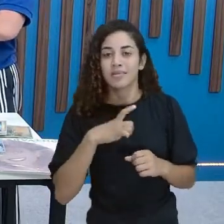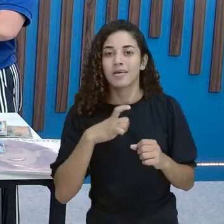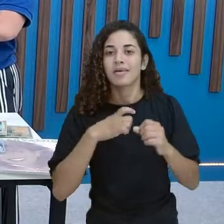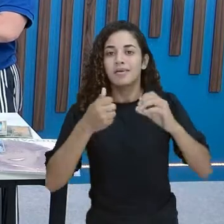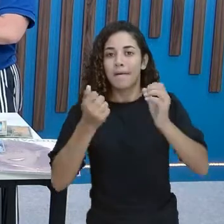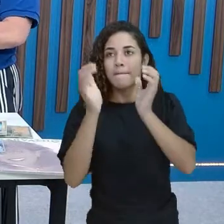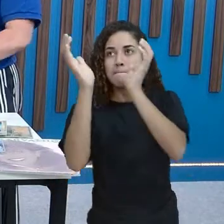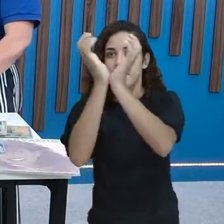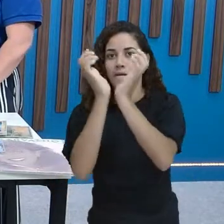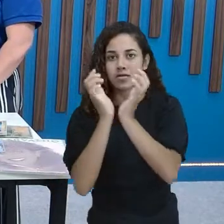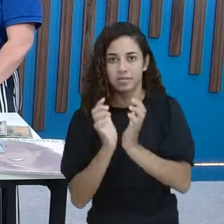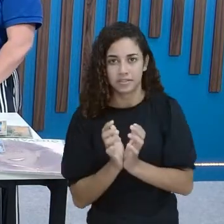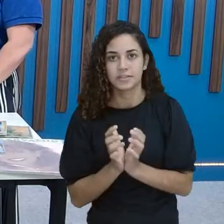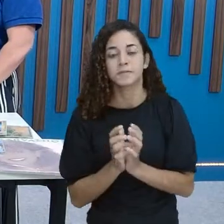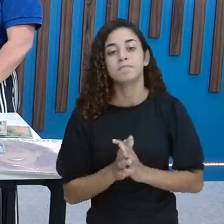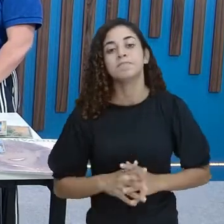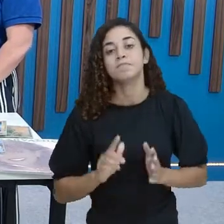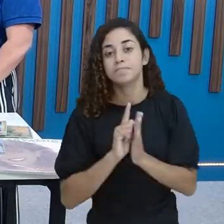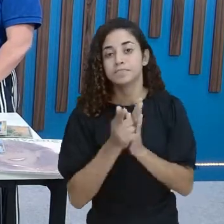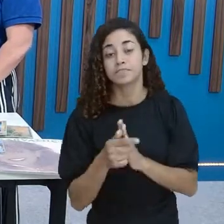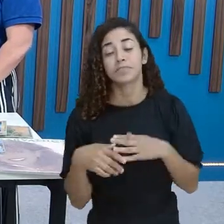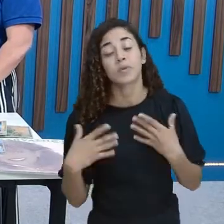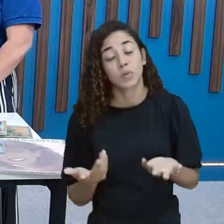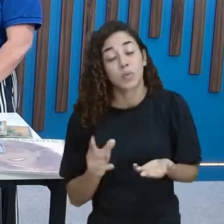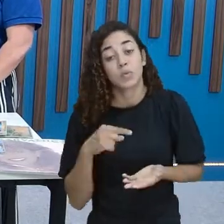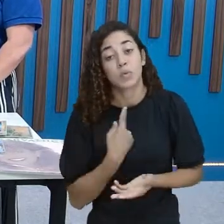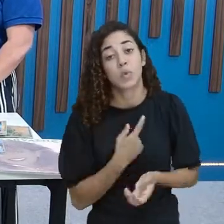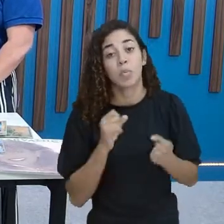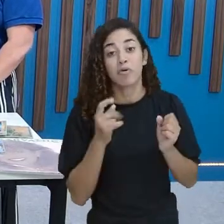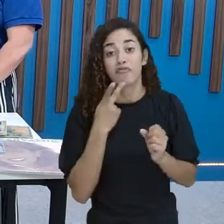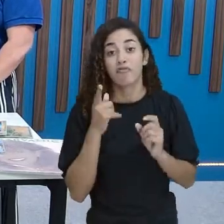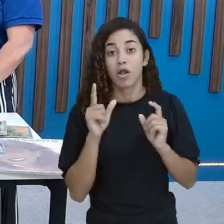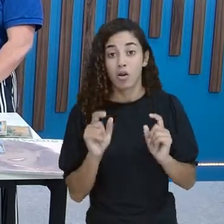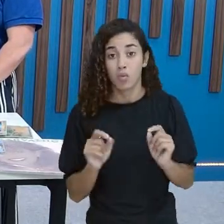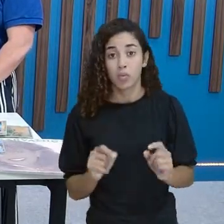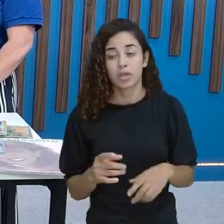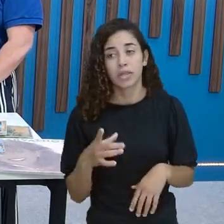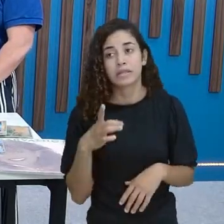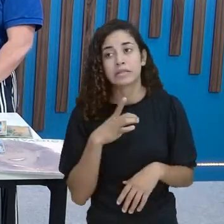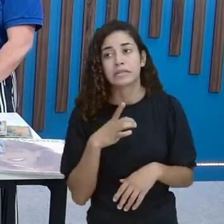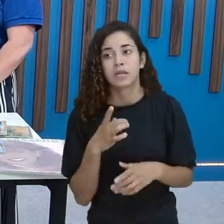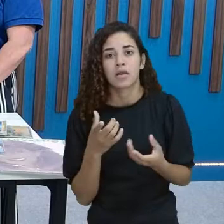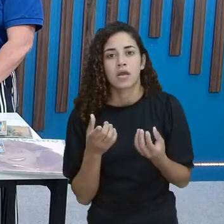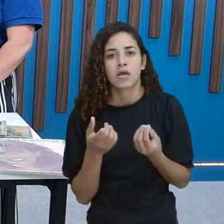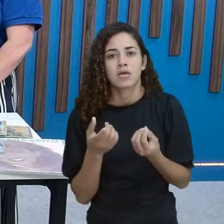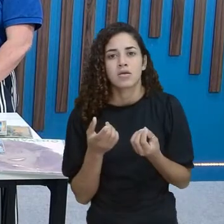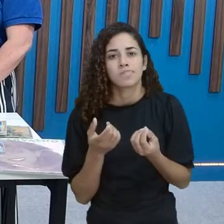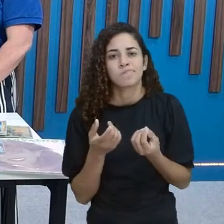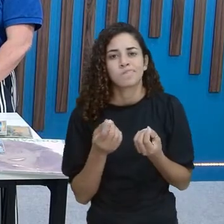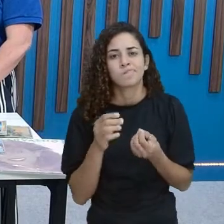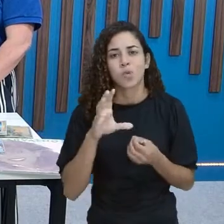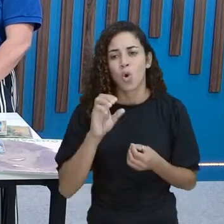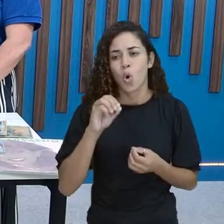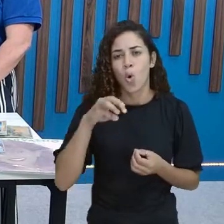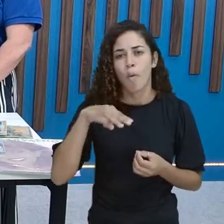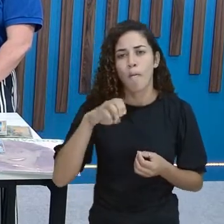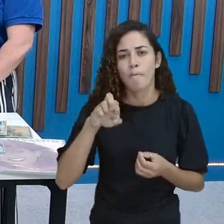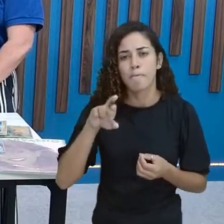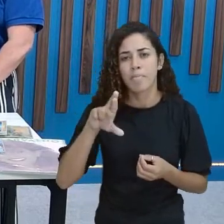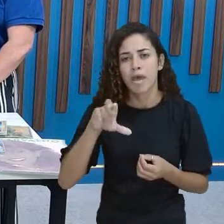Muito interessante Então a gente pode dizer Que tem um Um fiozinho De comércio Também nisso A coisa